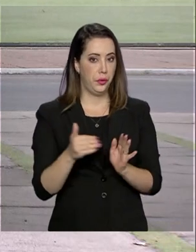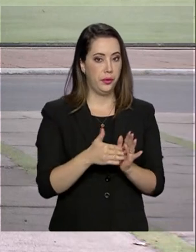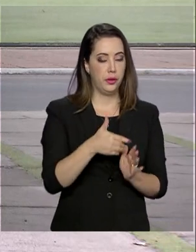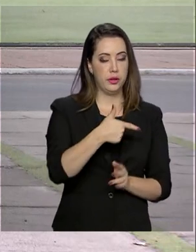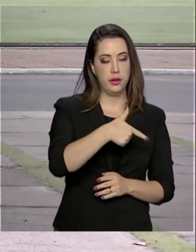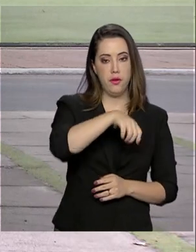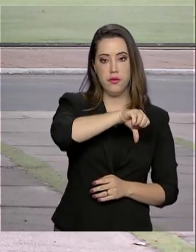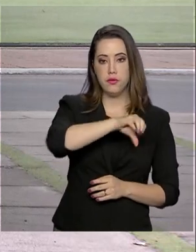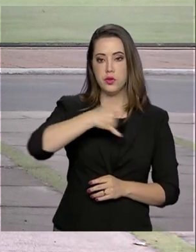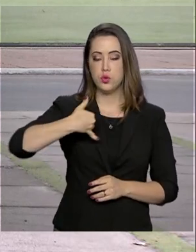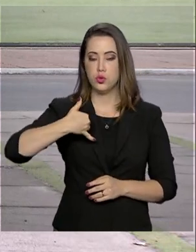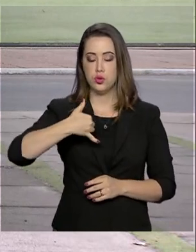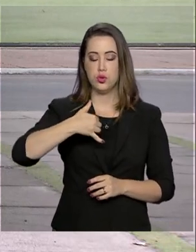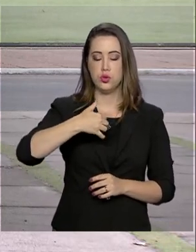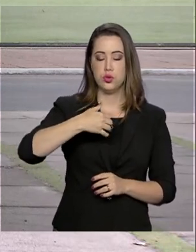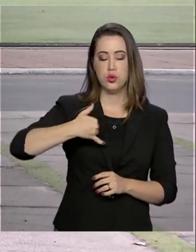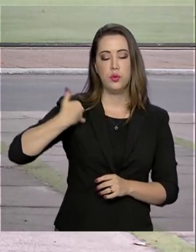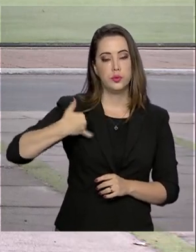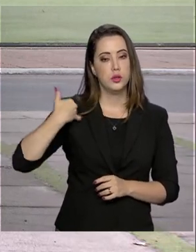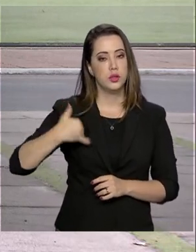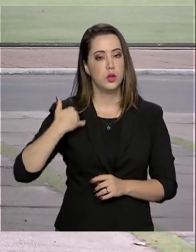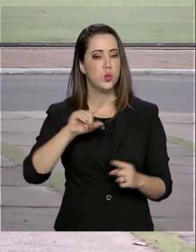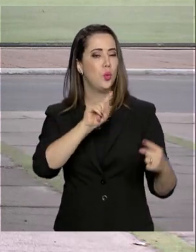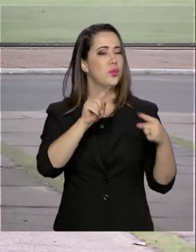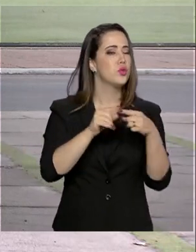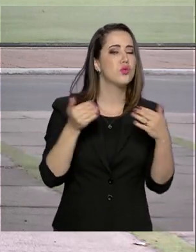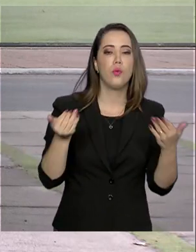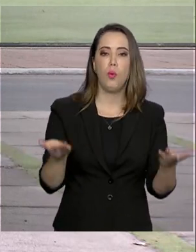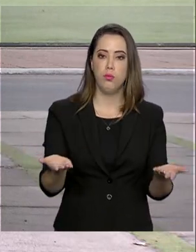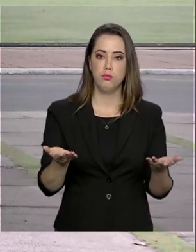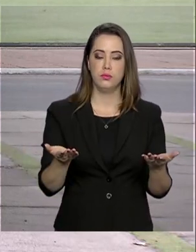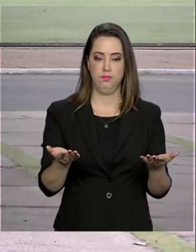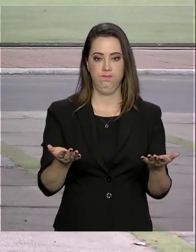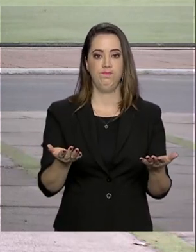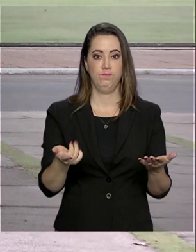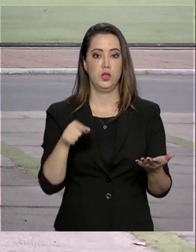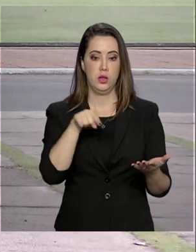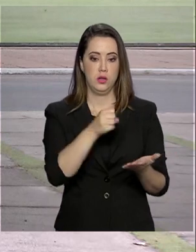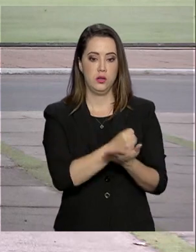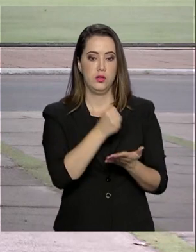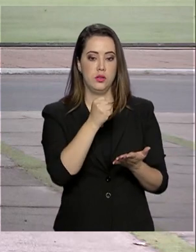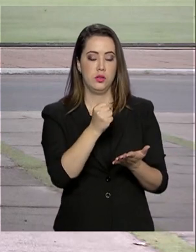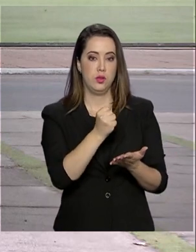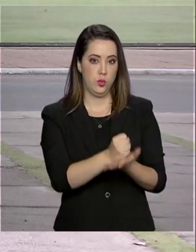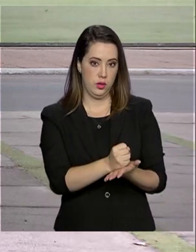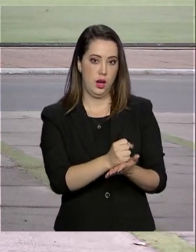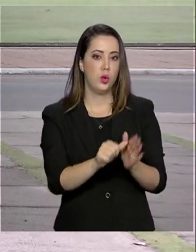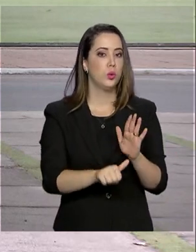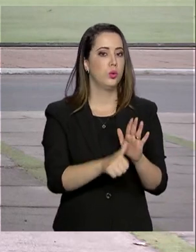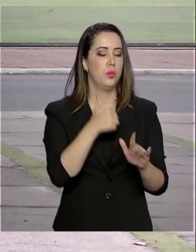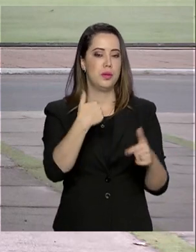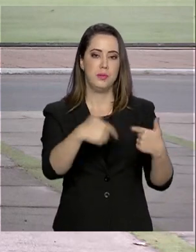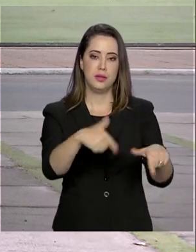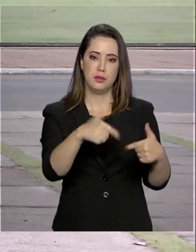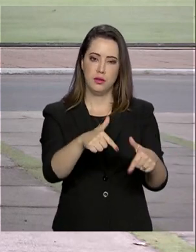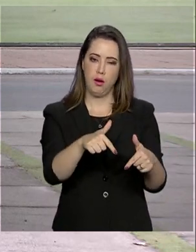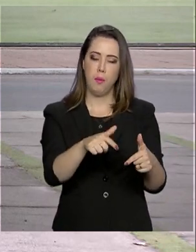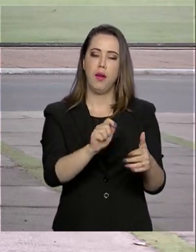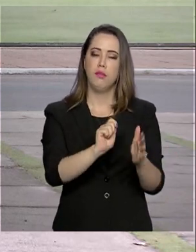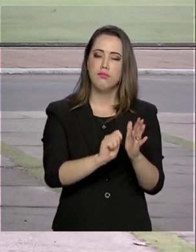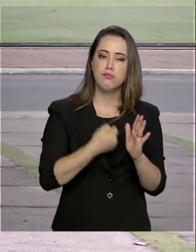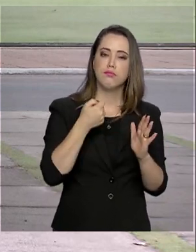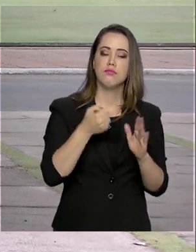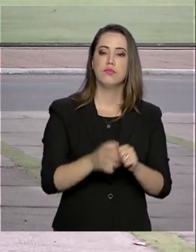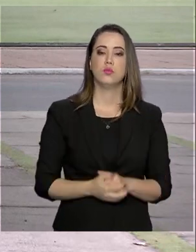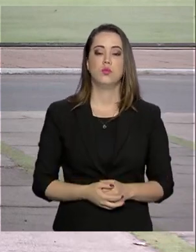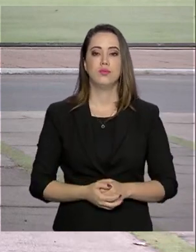anos de idade. A finalidade é que eles tenham o registro do primeiro emprego nas carteiras de